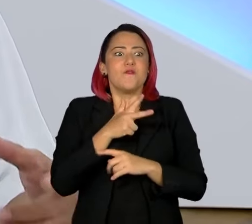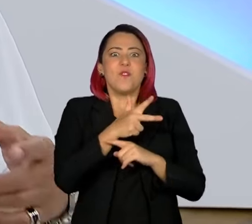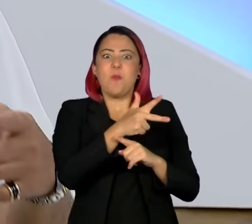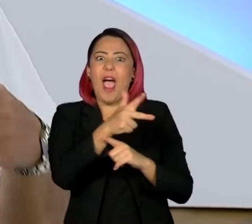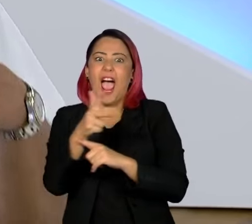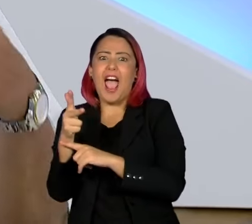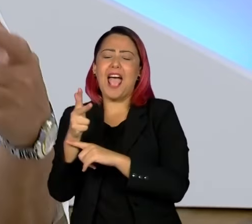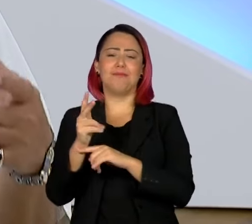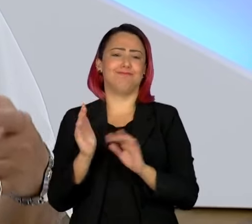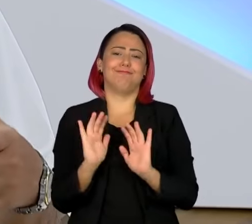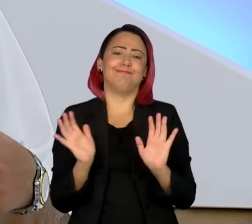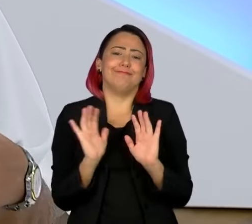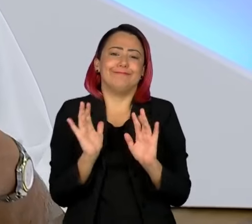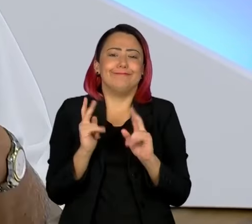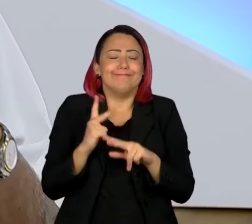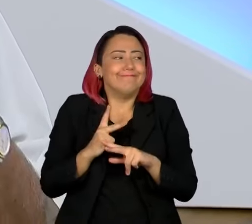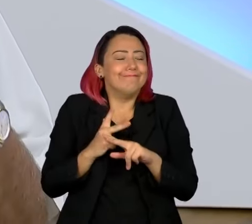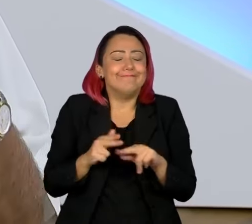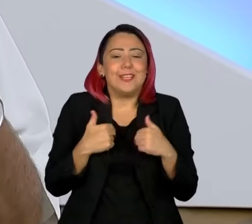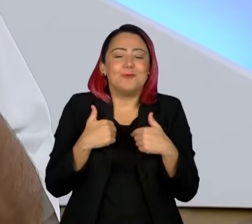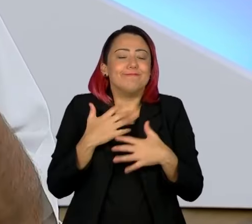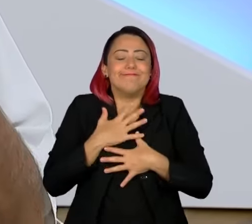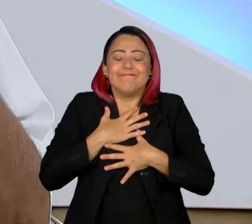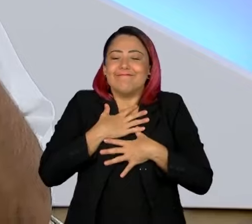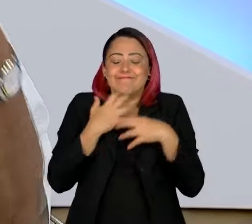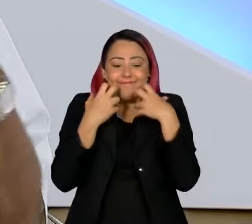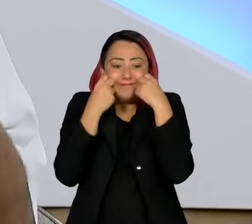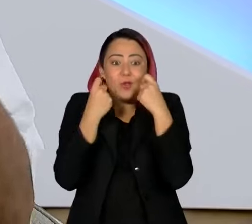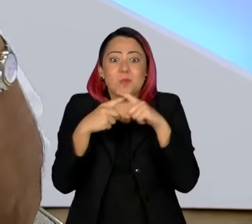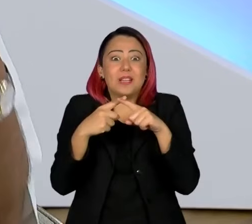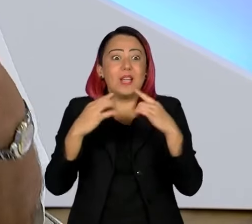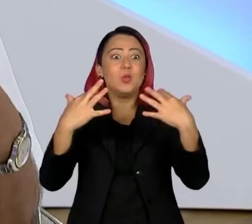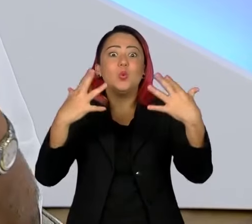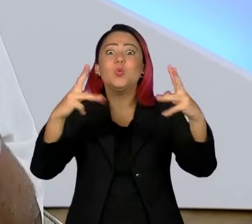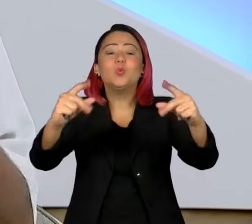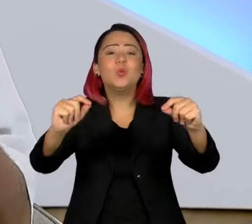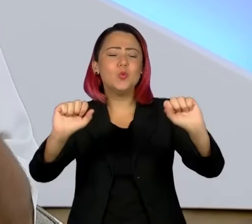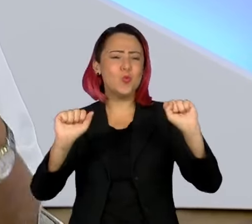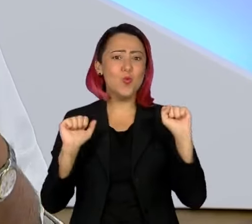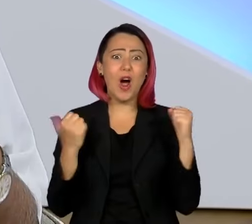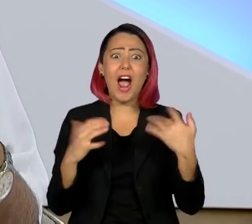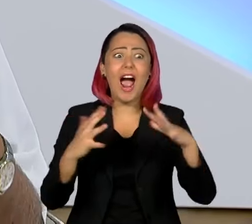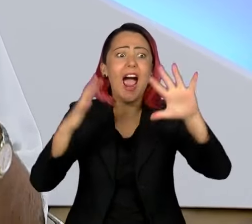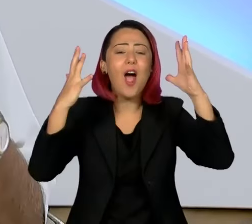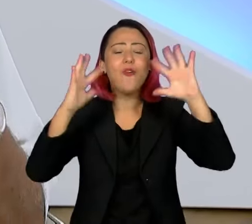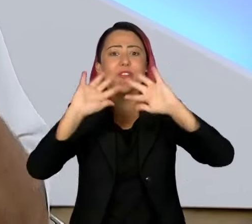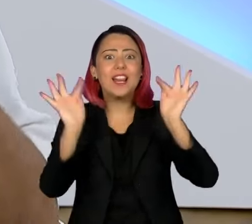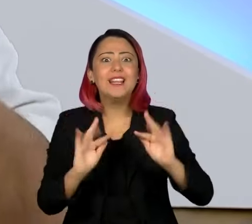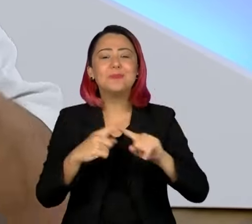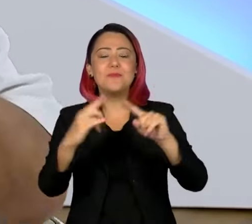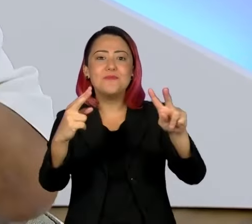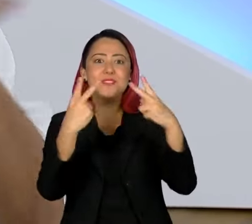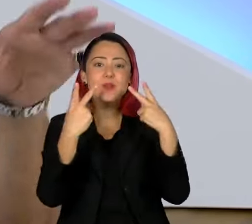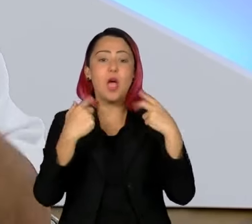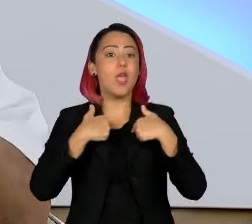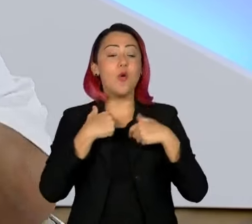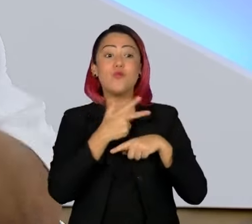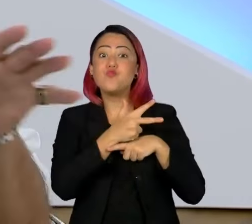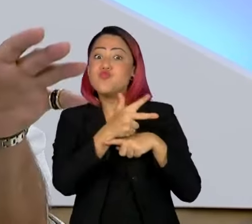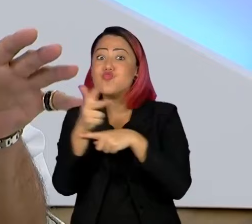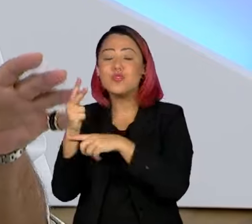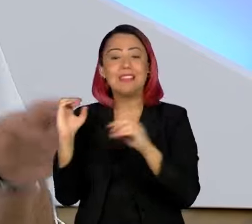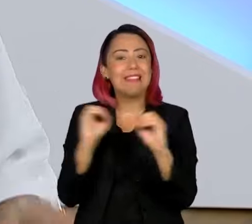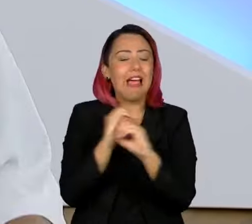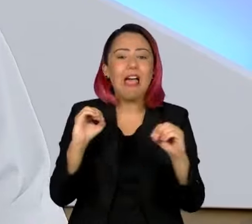exibir, sabe, uma coisa que era muito espontânea, muito verdadeira, era um sentimento. Então, eu não filmei nada, não